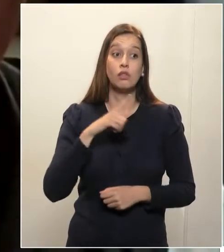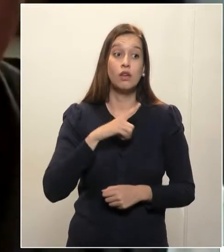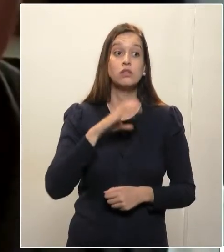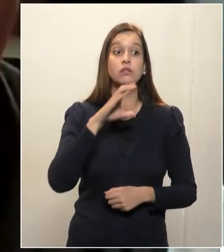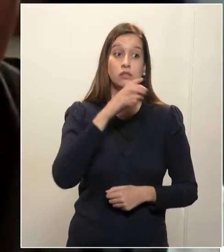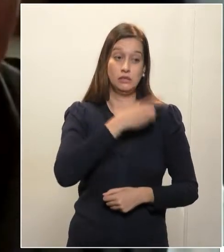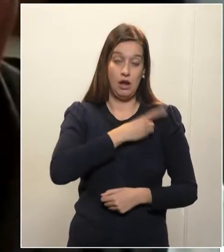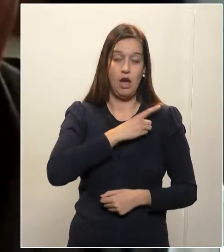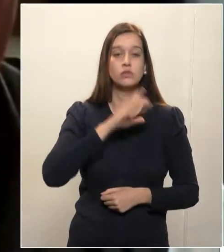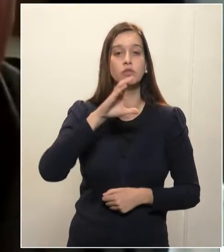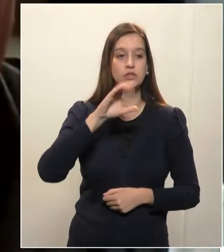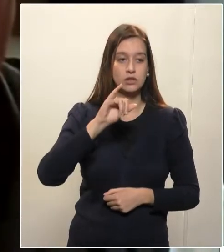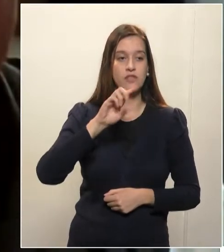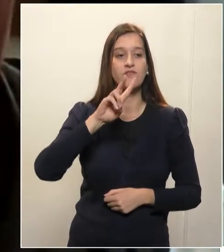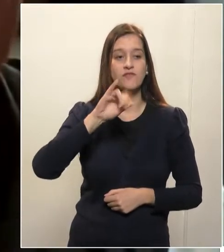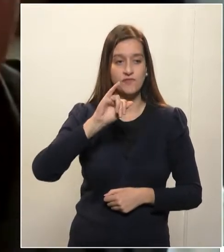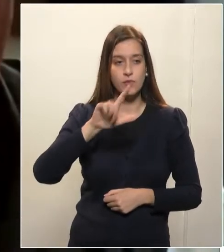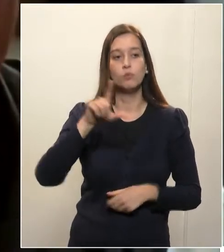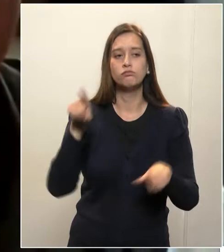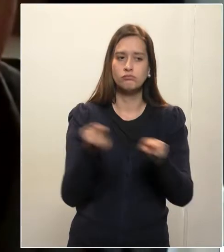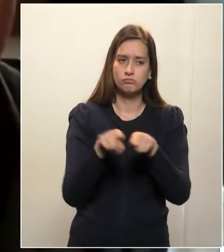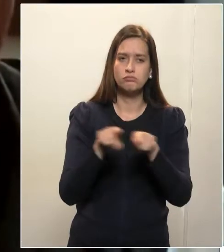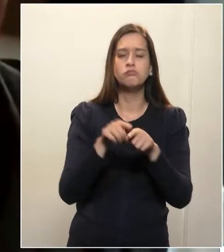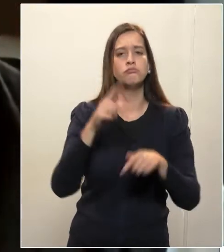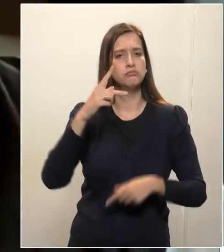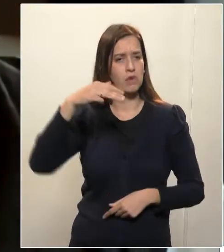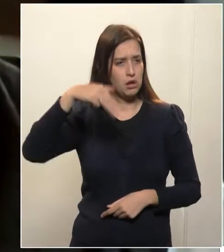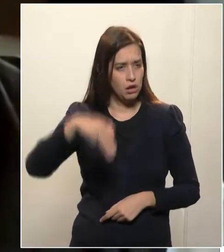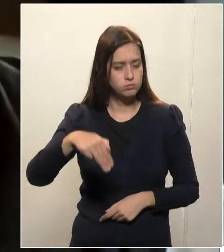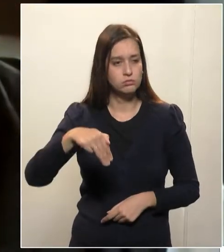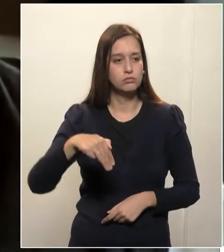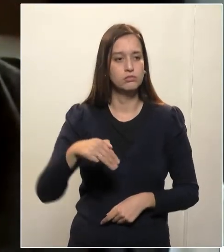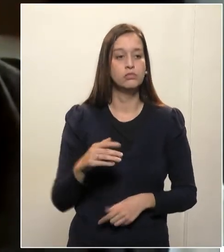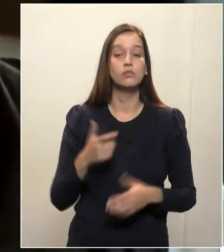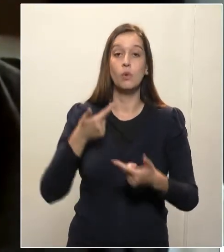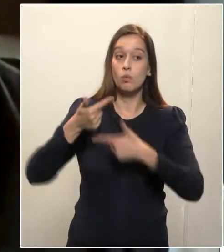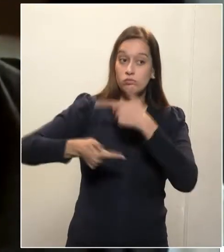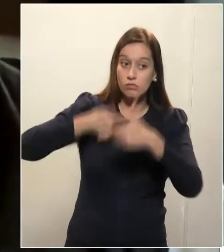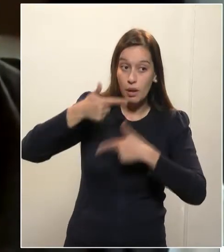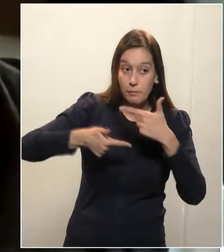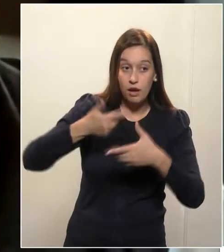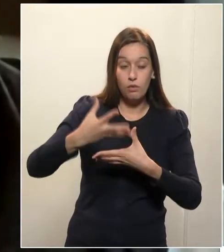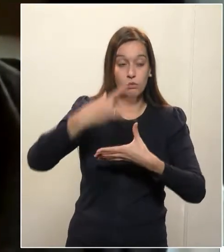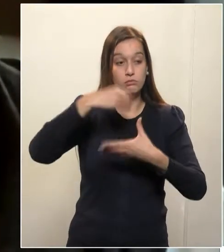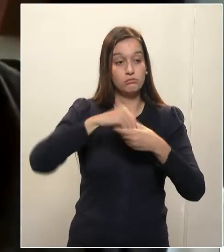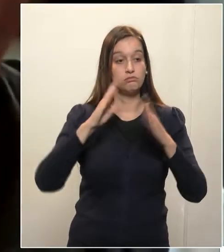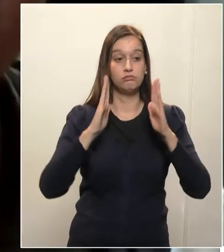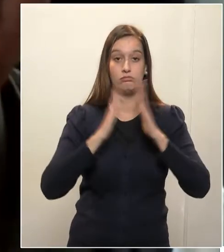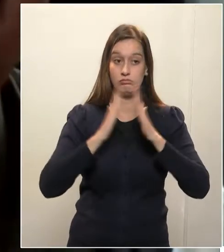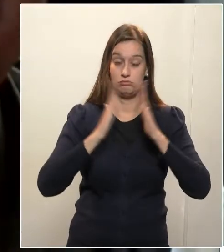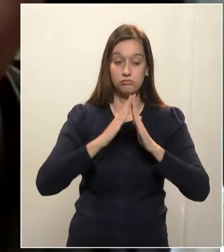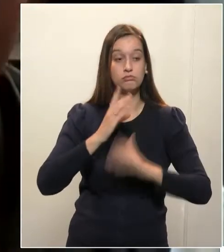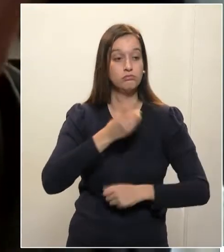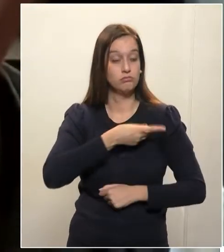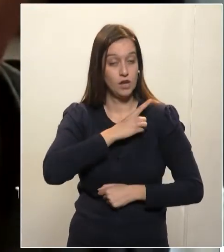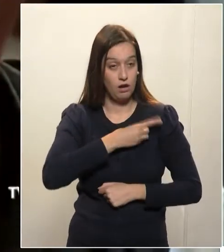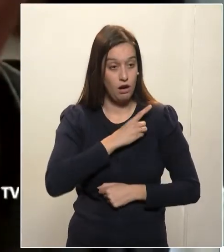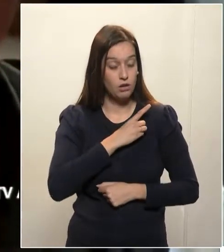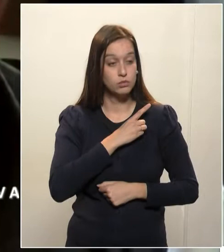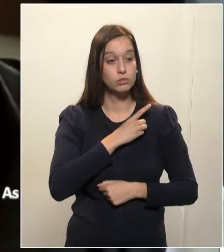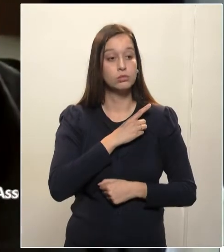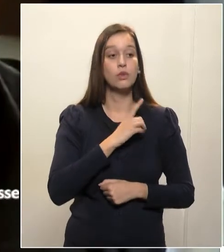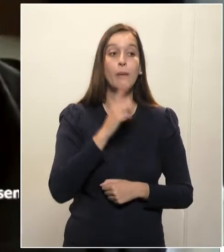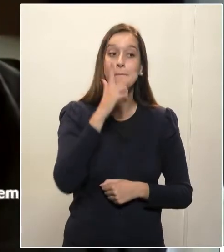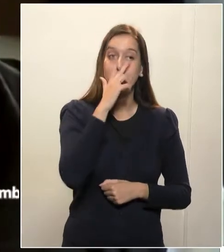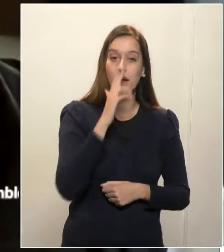Polícia Militar também. A atuação das delegacias, que, a meu ver, precisam atuar